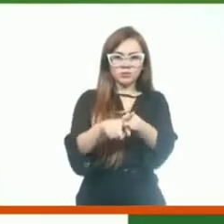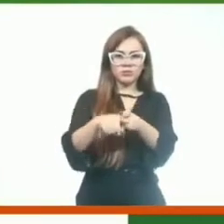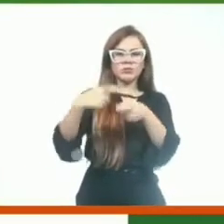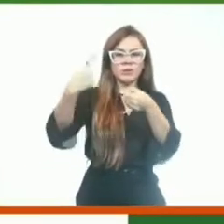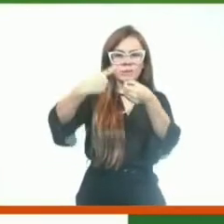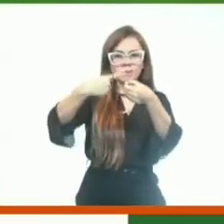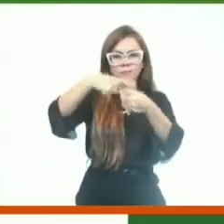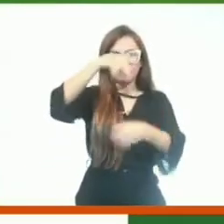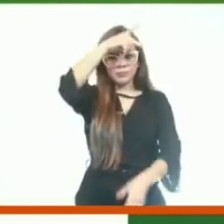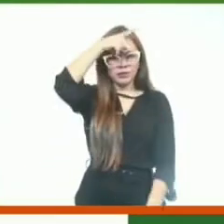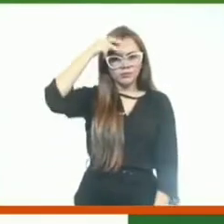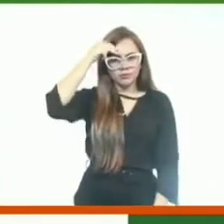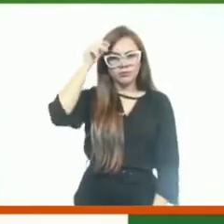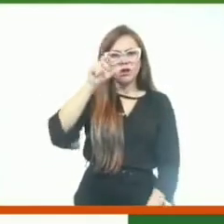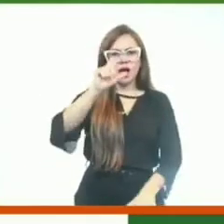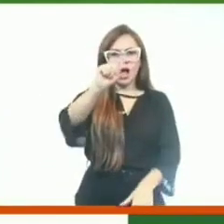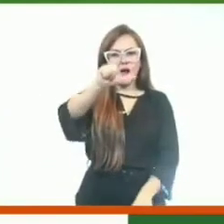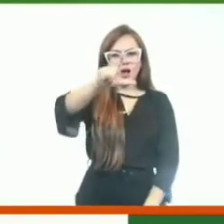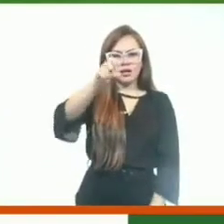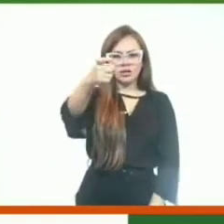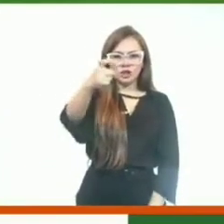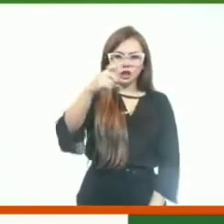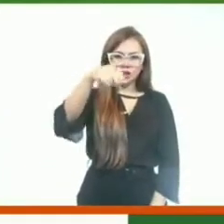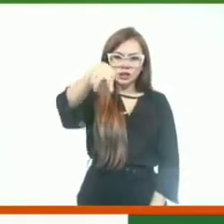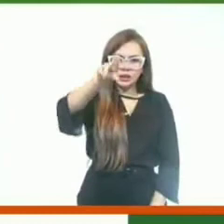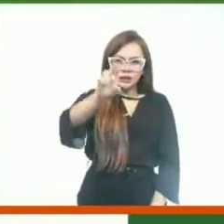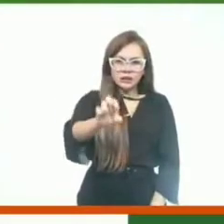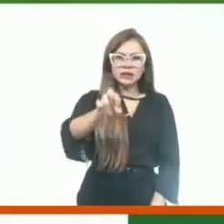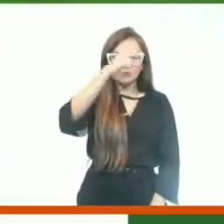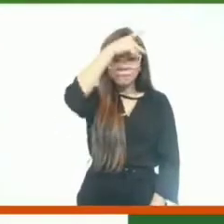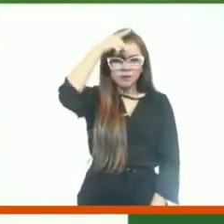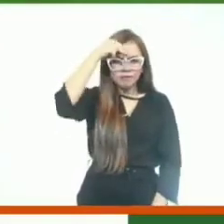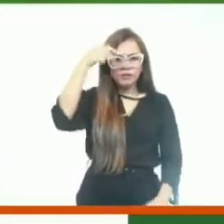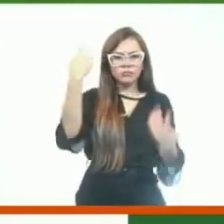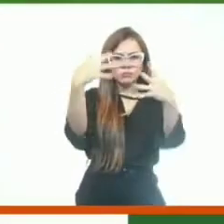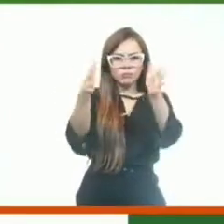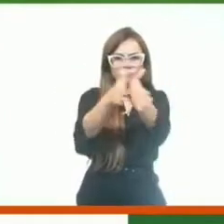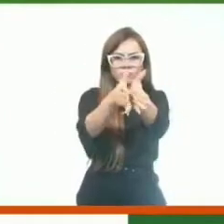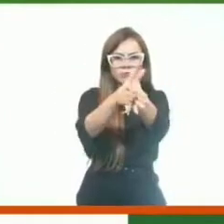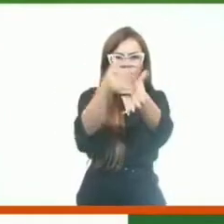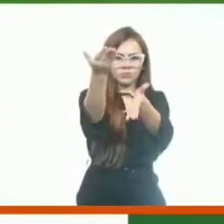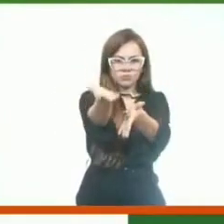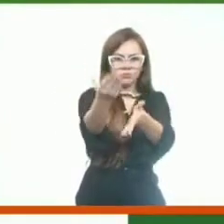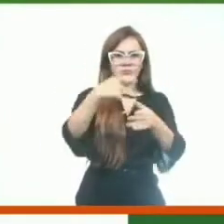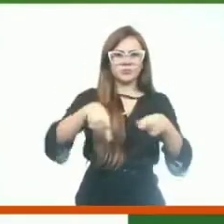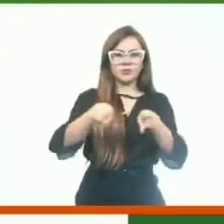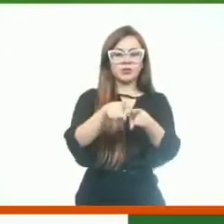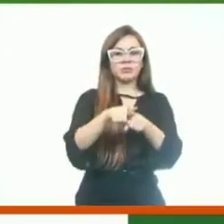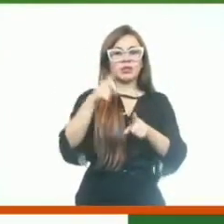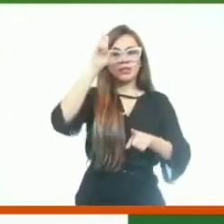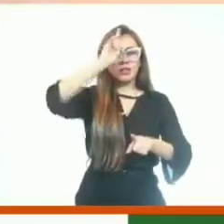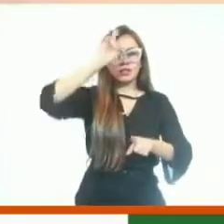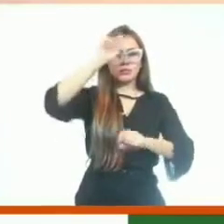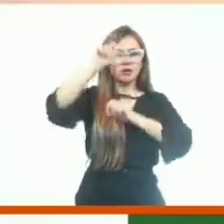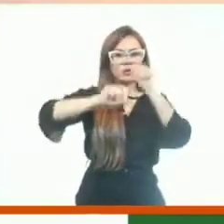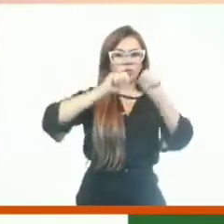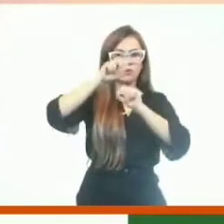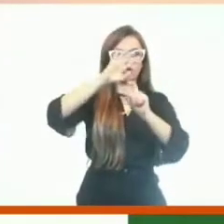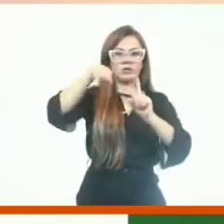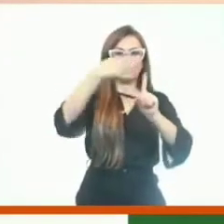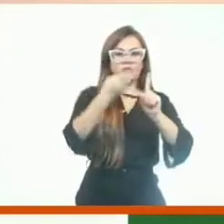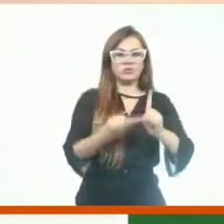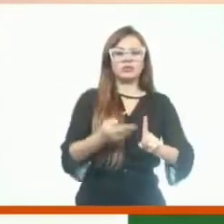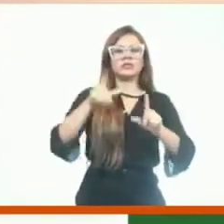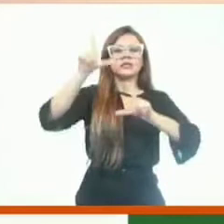parabenizar o Alexandre mais uma vez, toda a sua equipe, Alexandre, da Prefeitura. Lembrar que essa solenidade está sendo transmitida pela Rádio